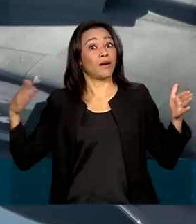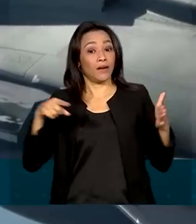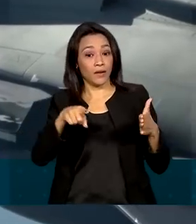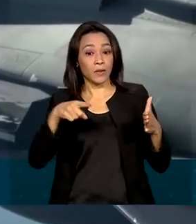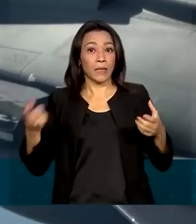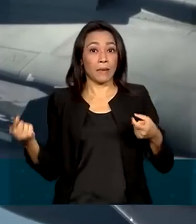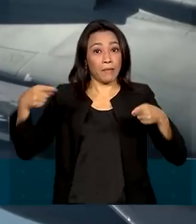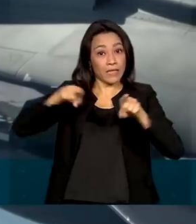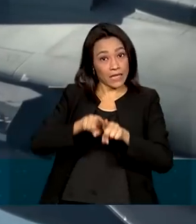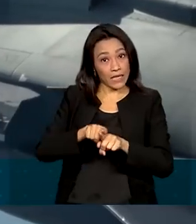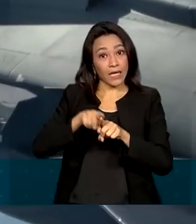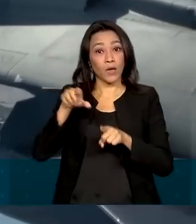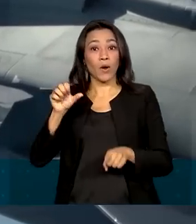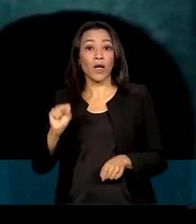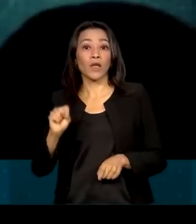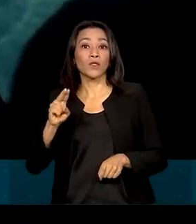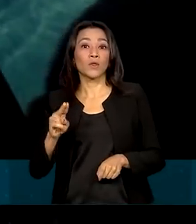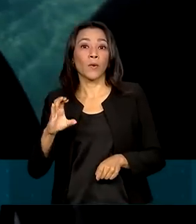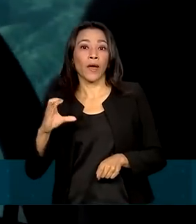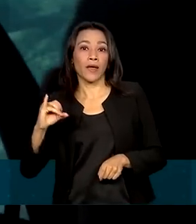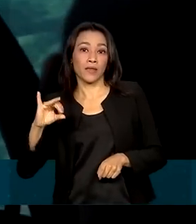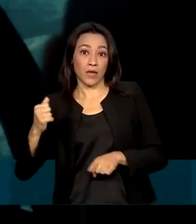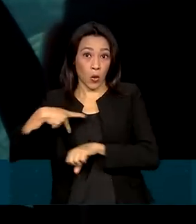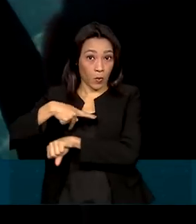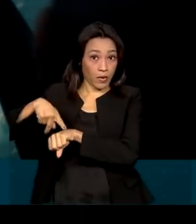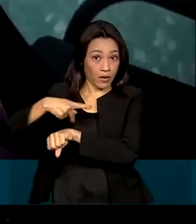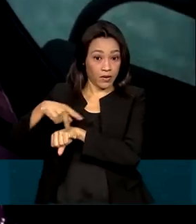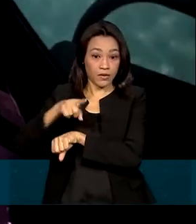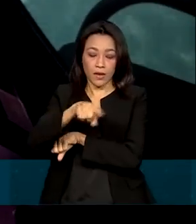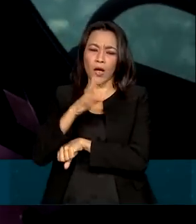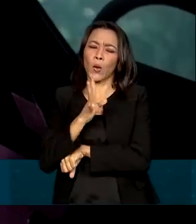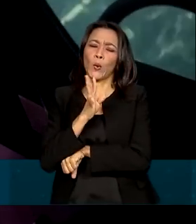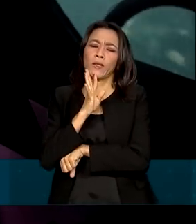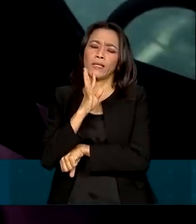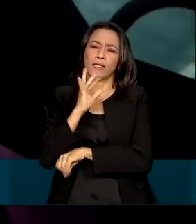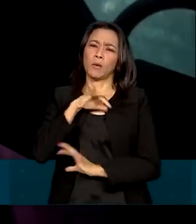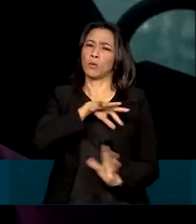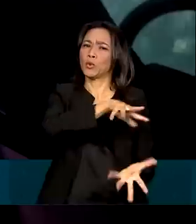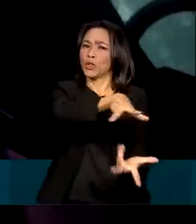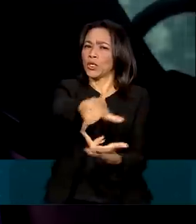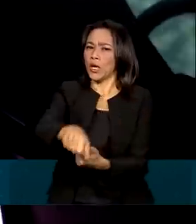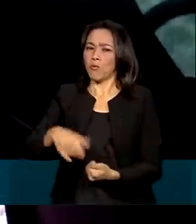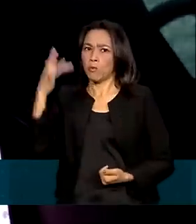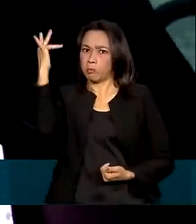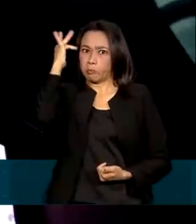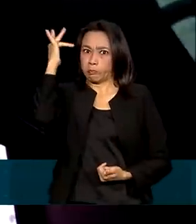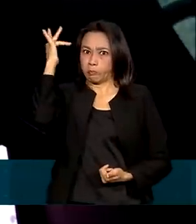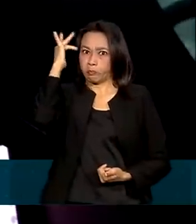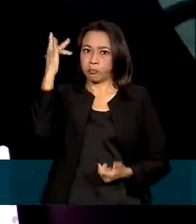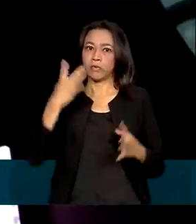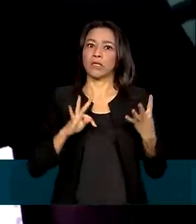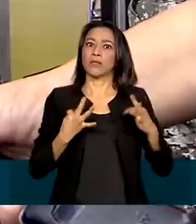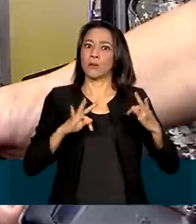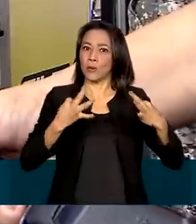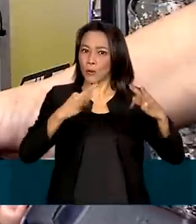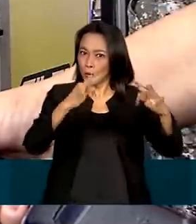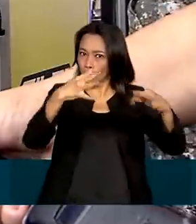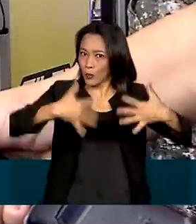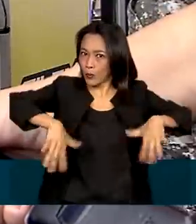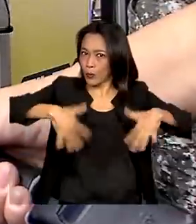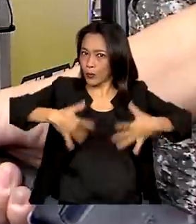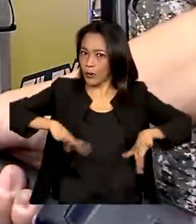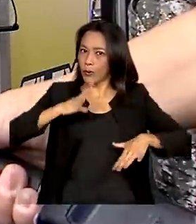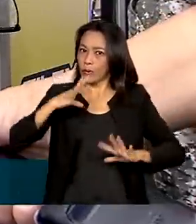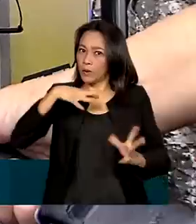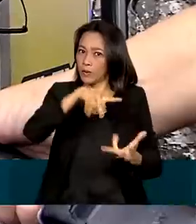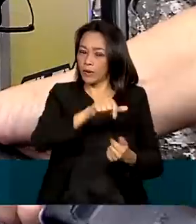Suécia, a aeronave é conhecida mundialmente pela capacidade tecnológica avançada. Antigamente,